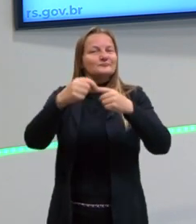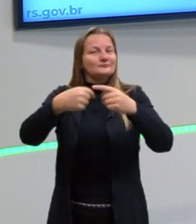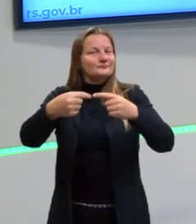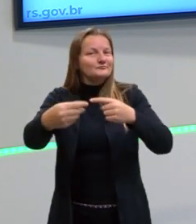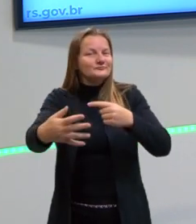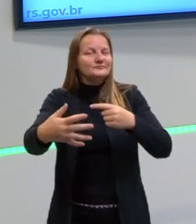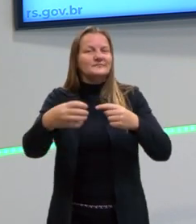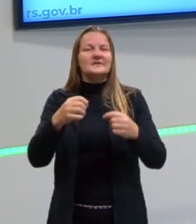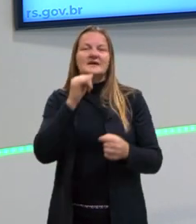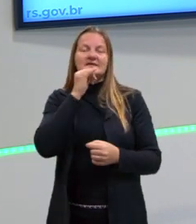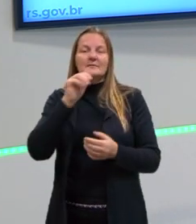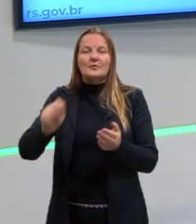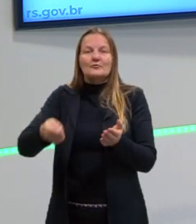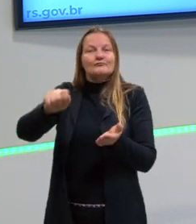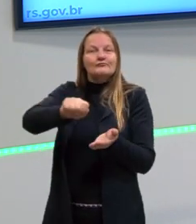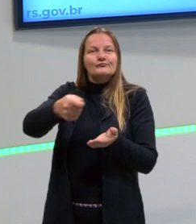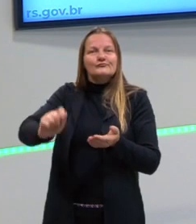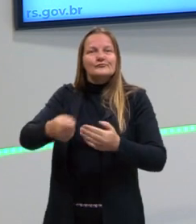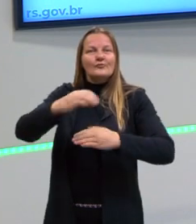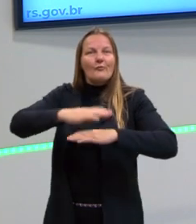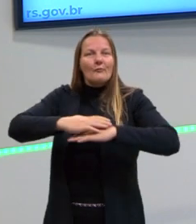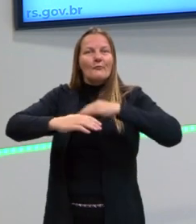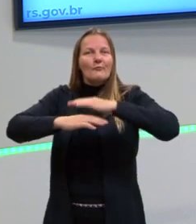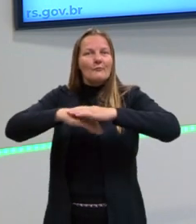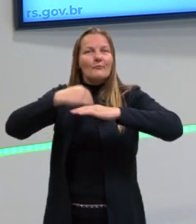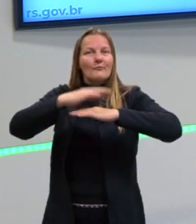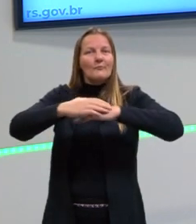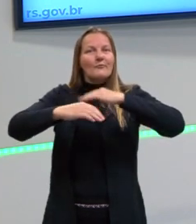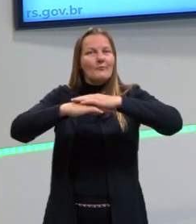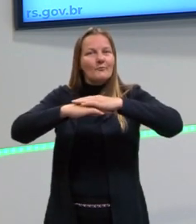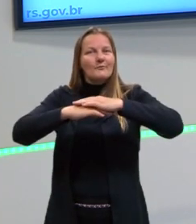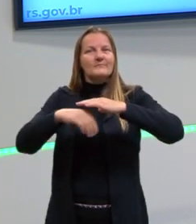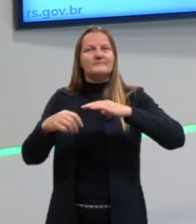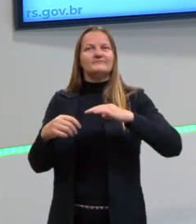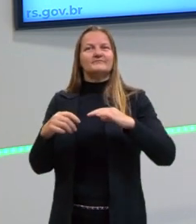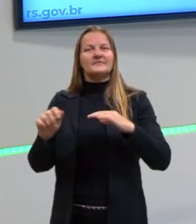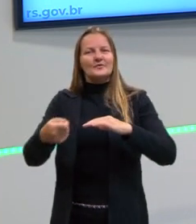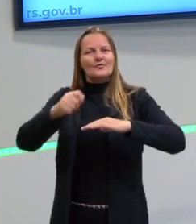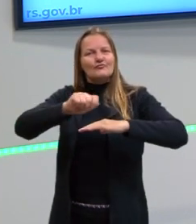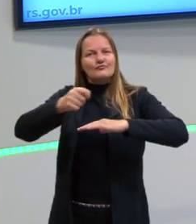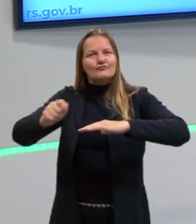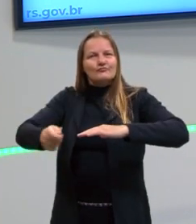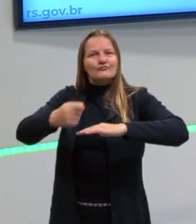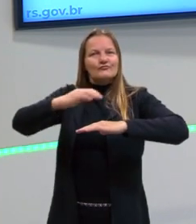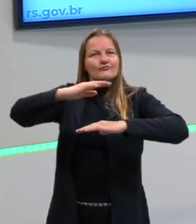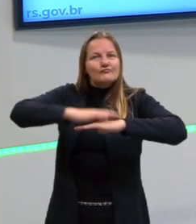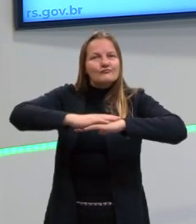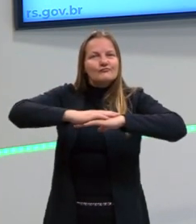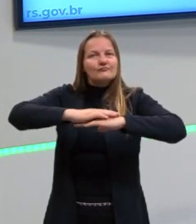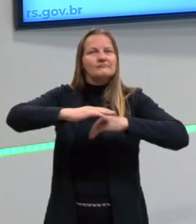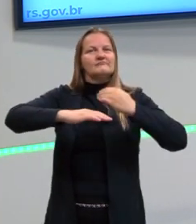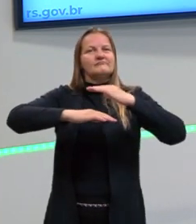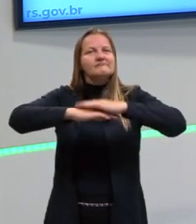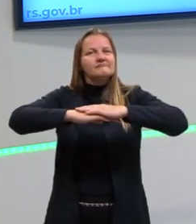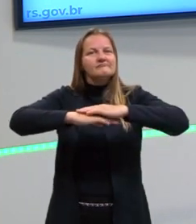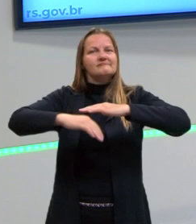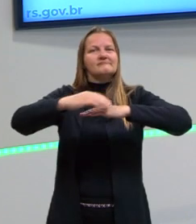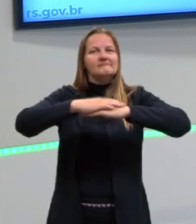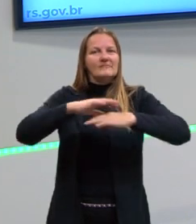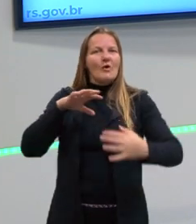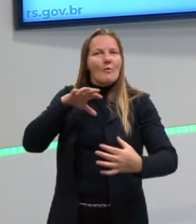do cimento no tijolinho. A gente tem ali dois tijolinhos e a gente junta ali com o cimento.